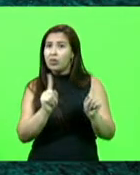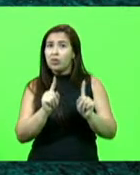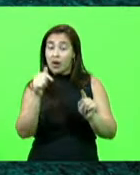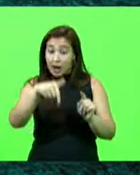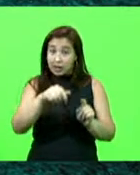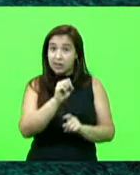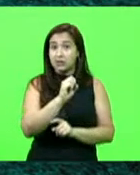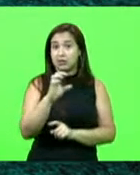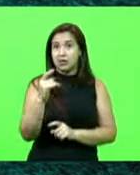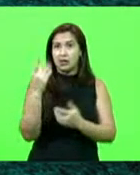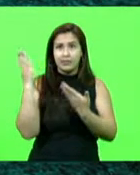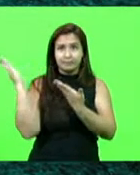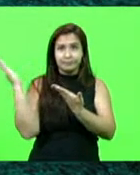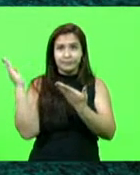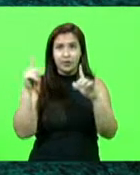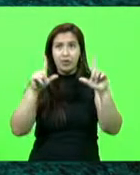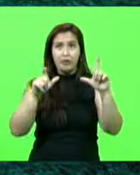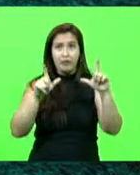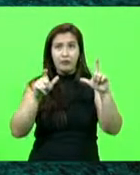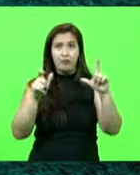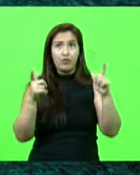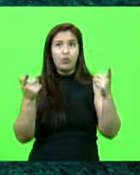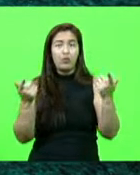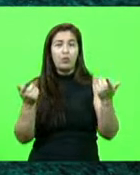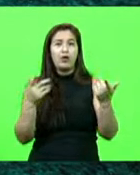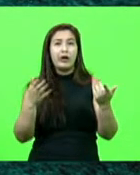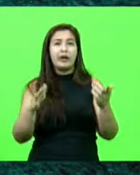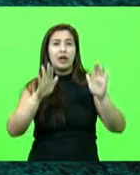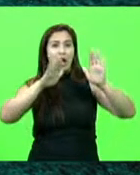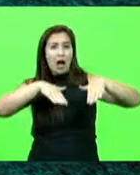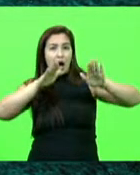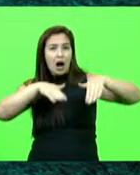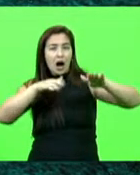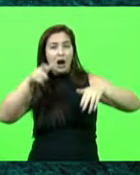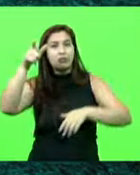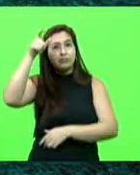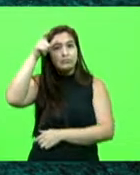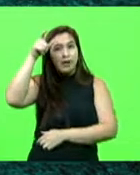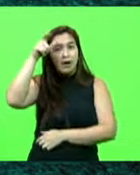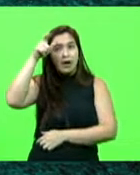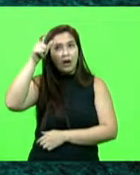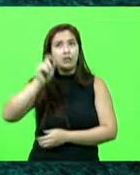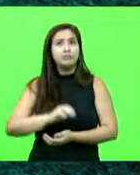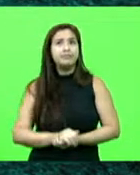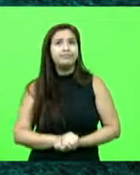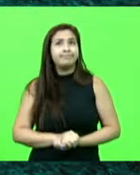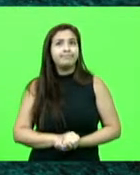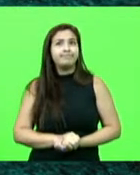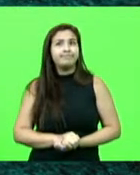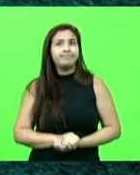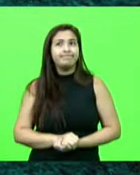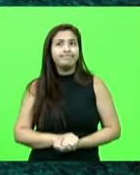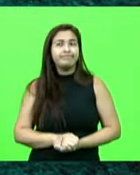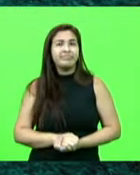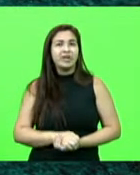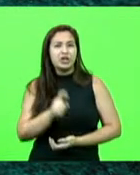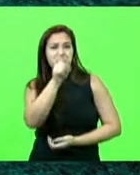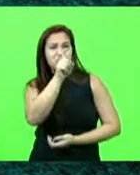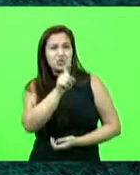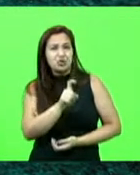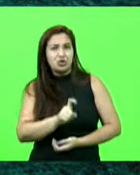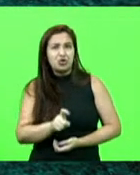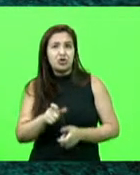Essas imagens aí, uma saudação ao diabo, uma saudação ao demônio, essas pichações numa imagem de Nossa Senhora